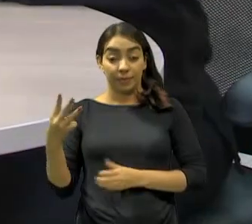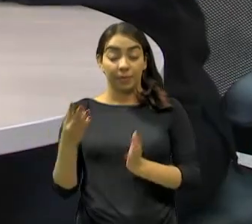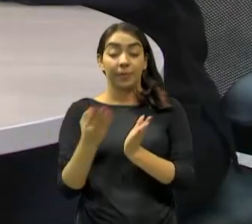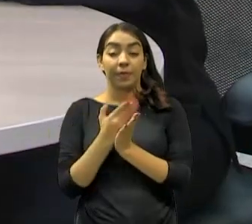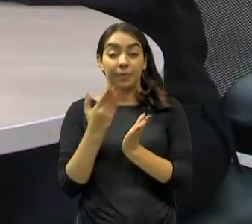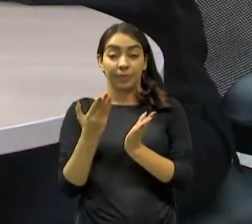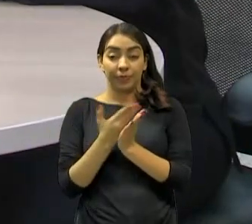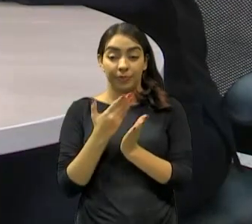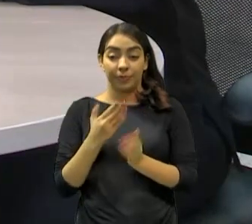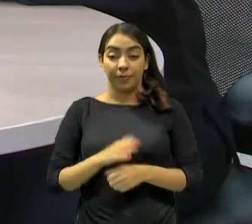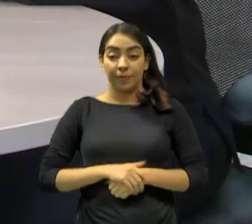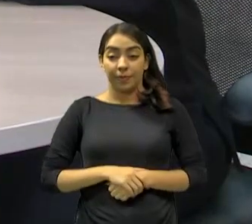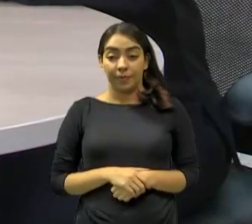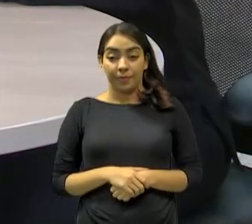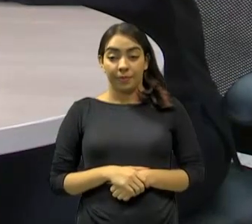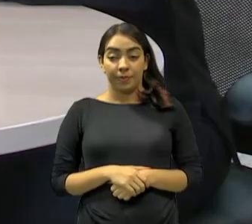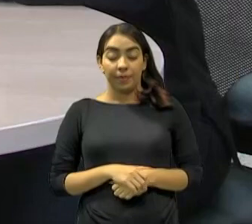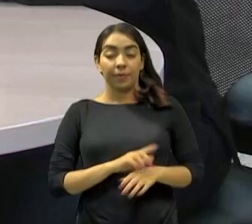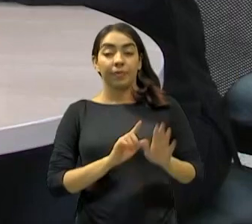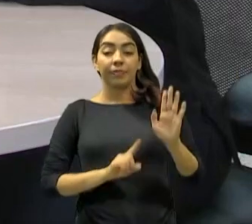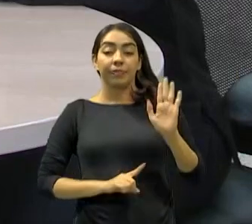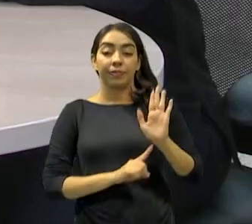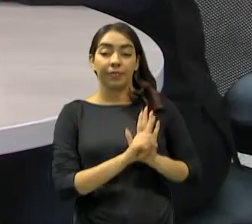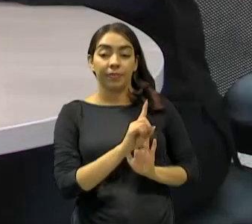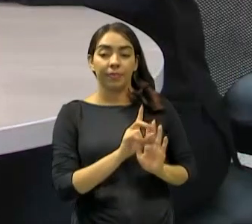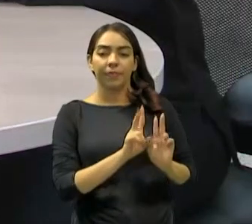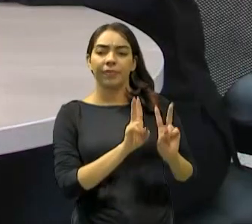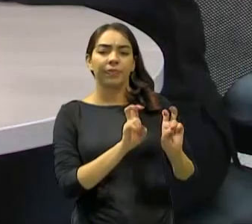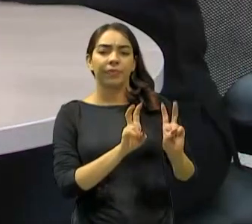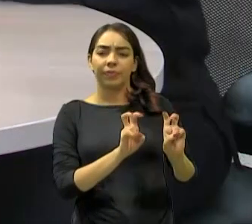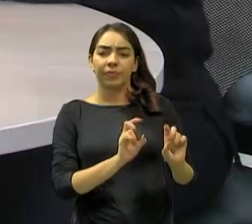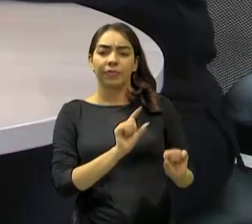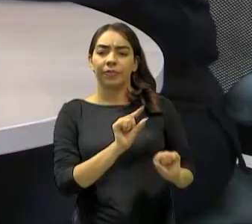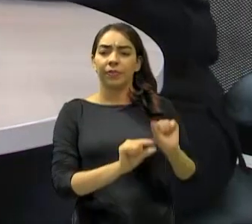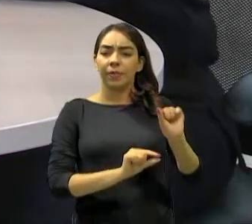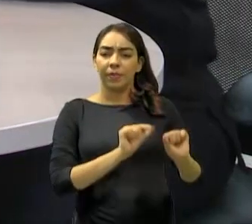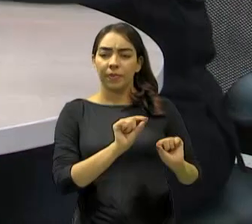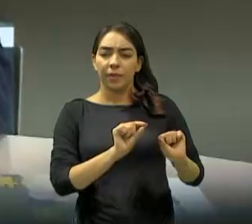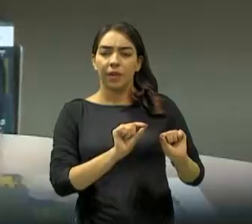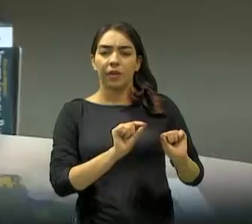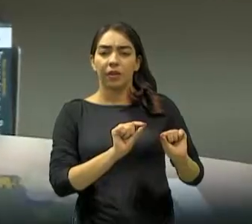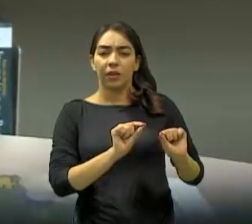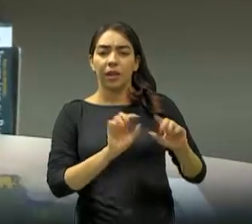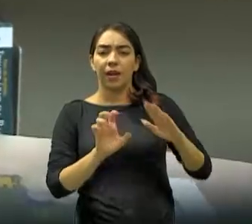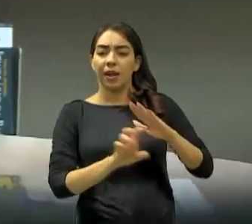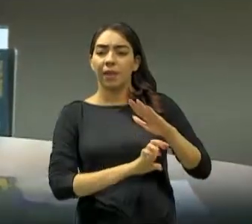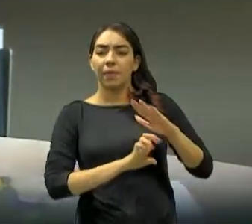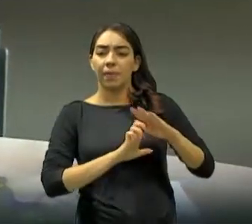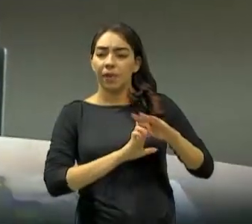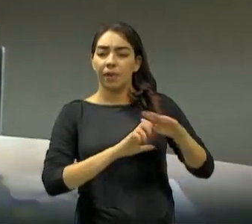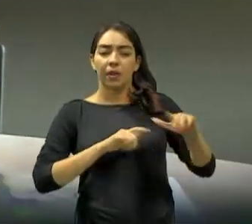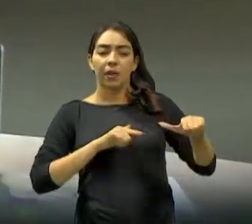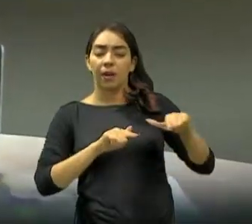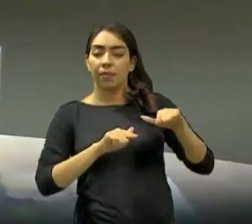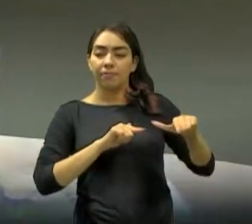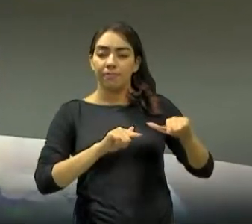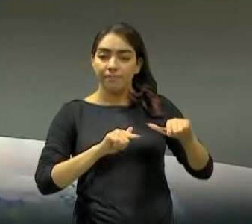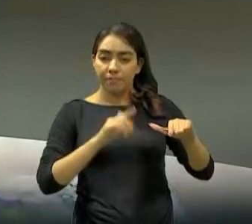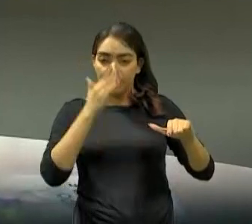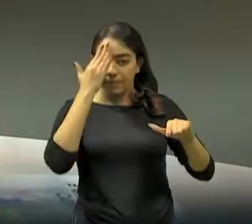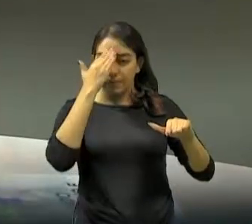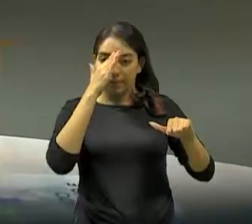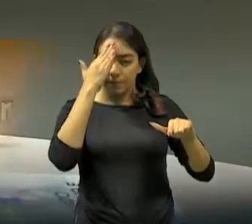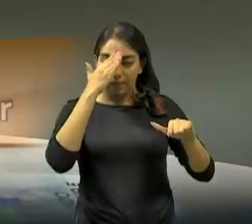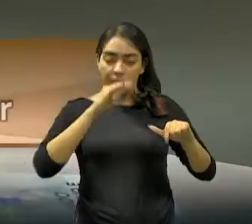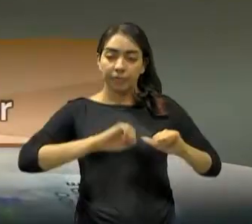Nari, então, por que você decidiu abordar o tema da cooperação nas organizações? Rosane, a cooperação nas